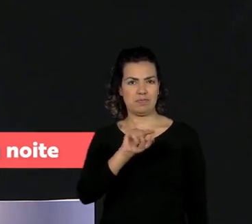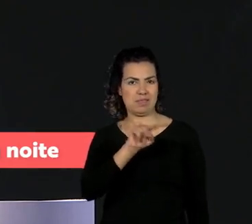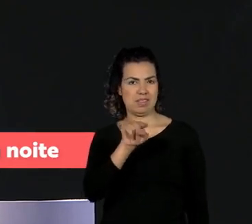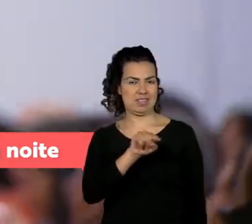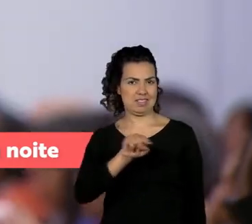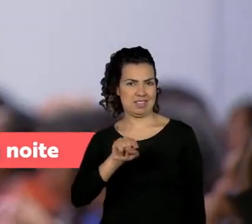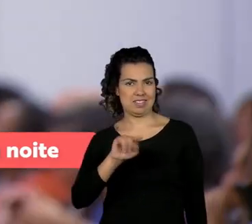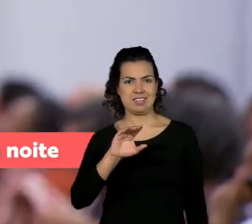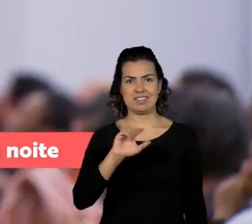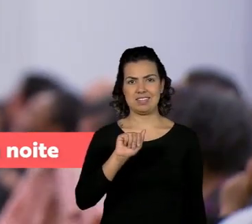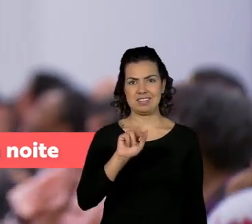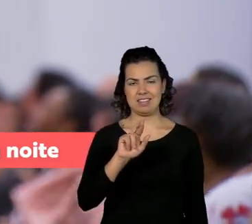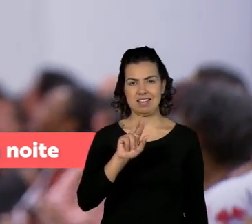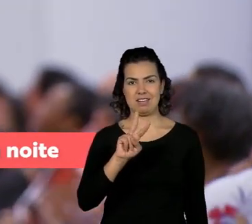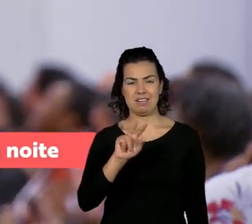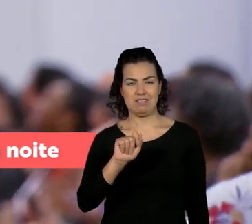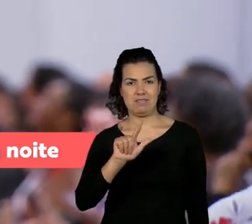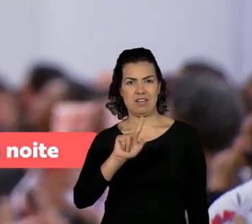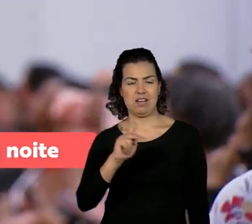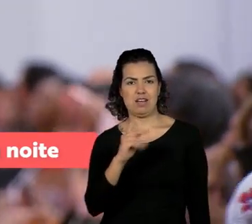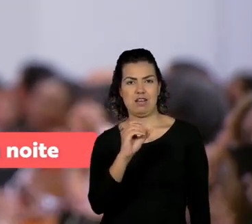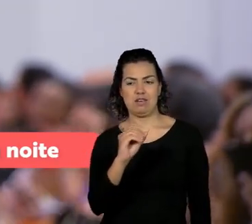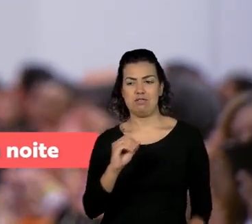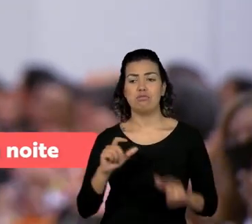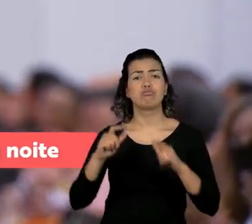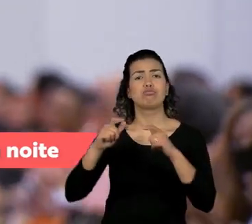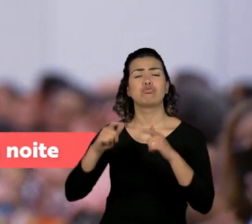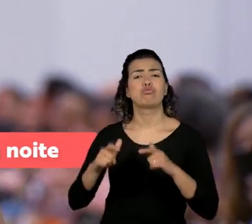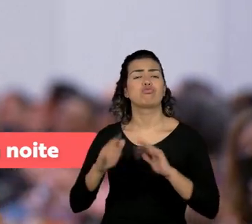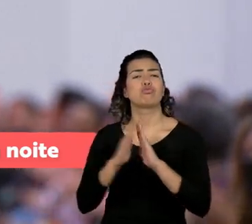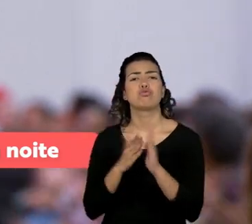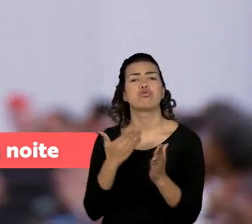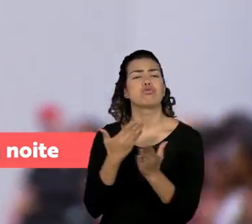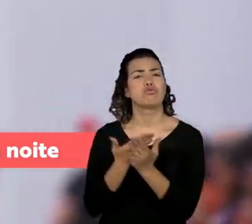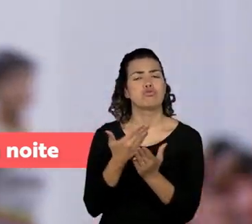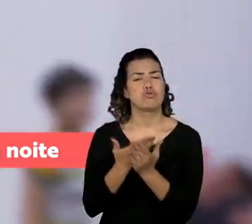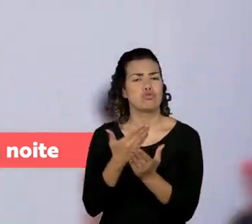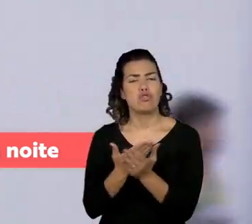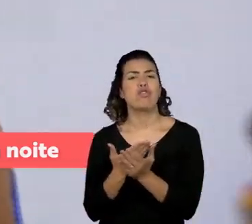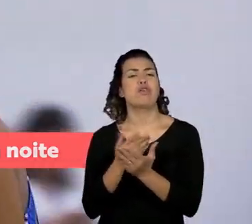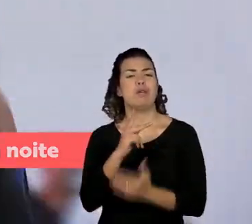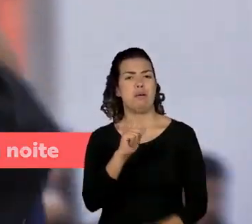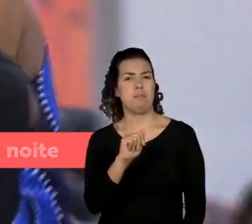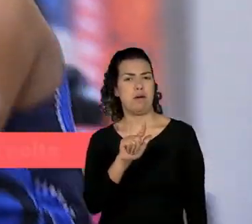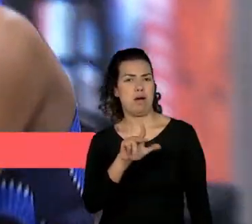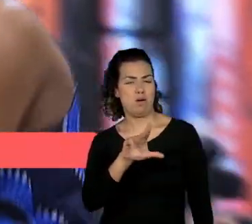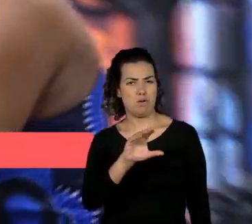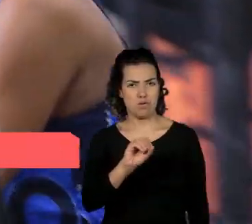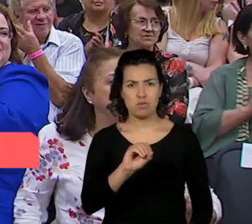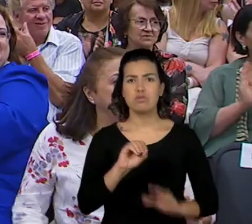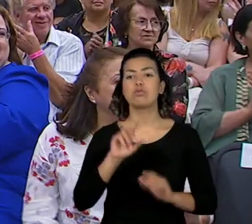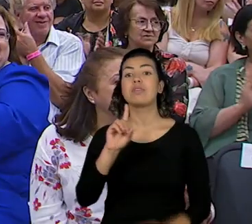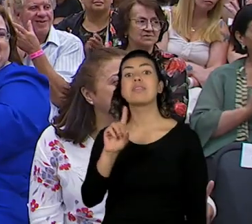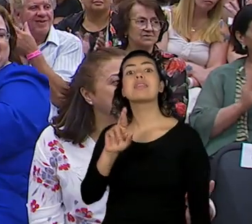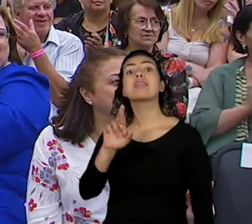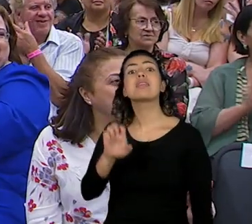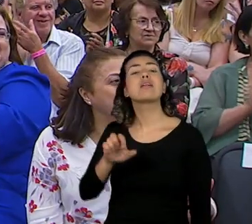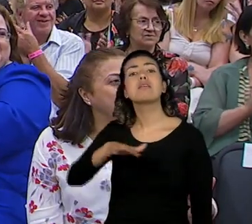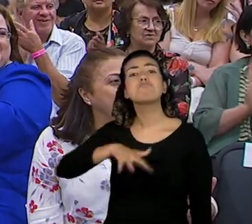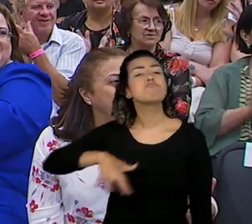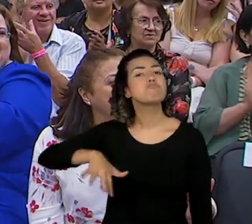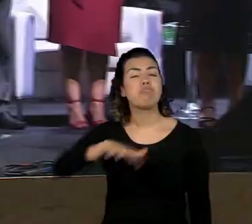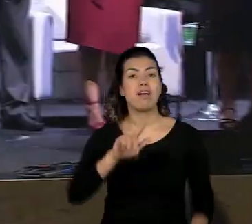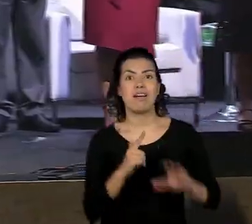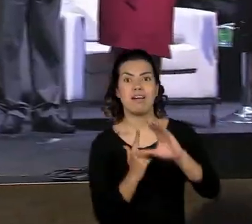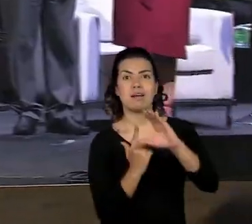Machado, do Seigo Mercino de Paula Fleury, da DRE Campo Limpo, projeto África Que